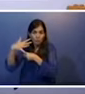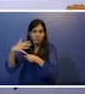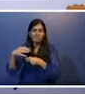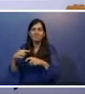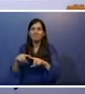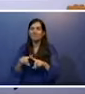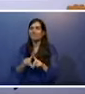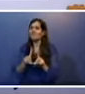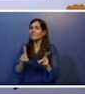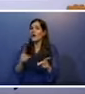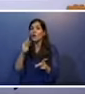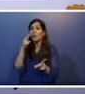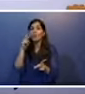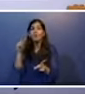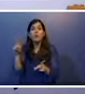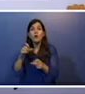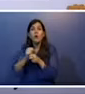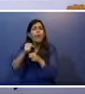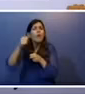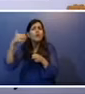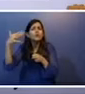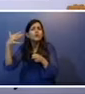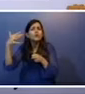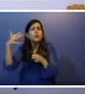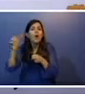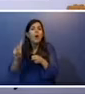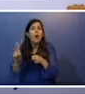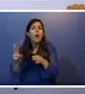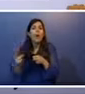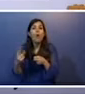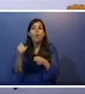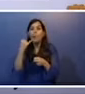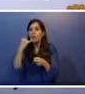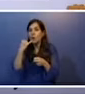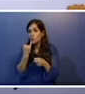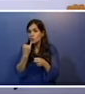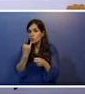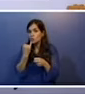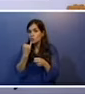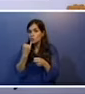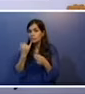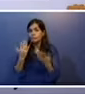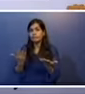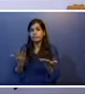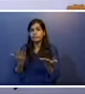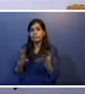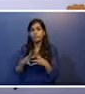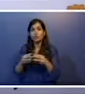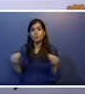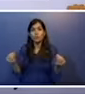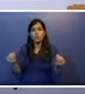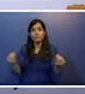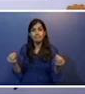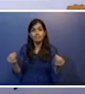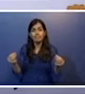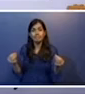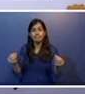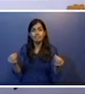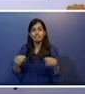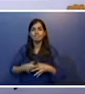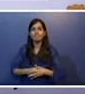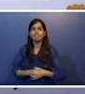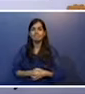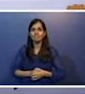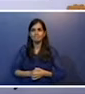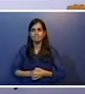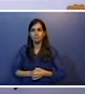não se vê o guarda-chuva ou o cachimbo a seu lado. Então, olha só, já não tem mais o guarda-chuva